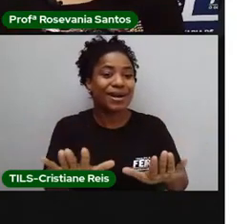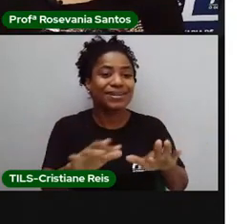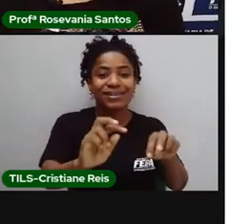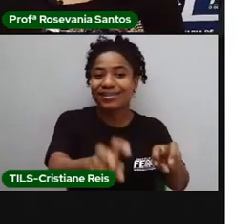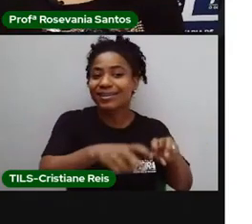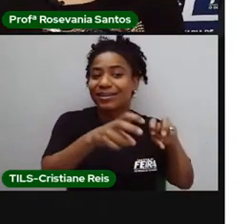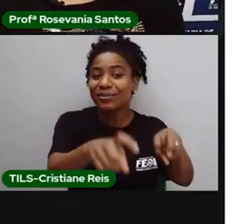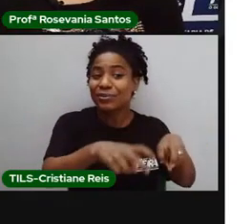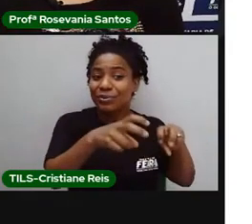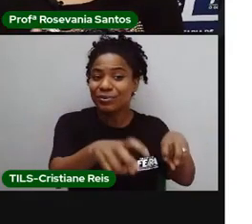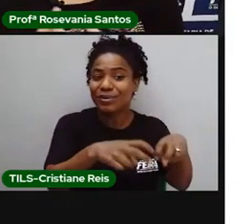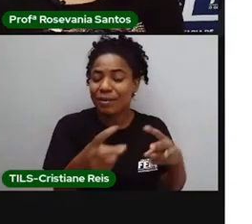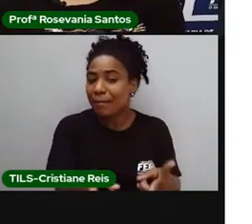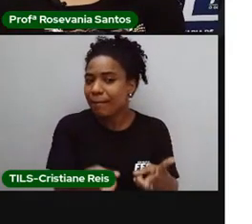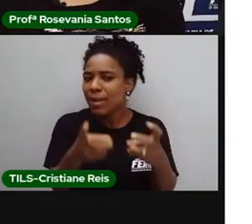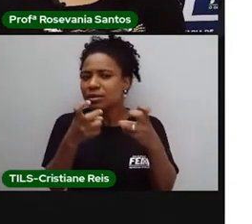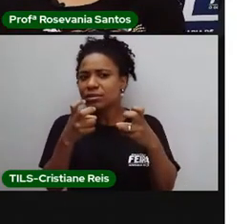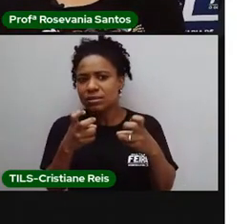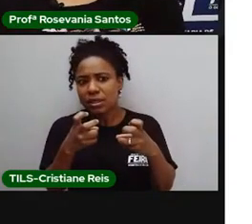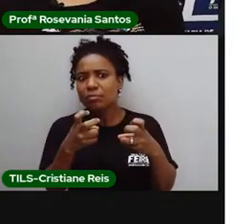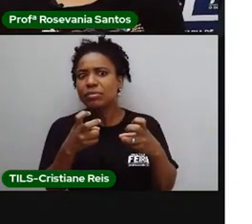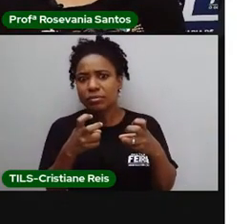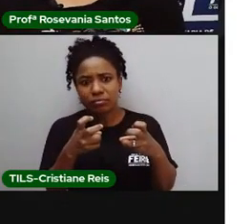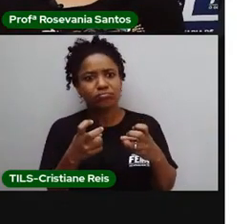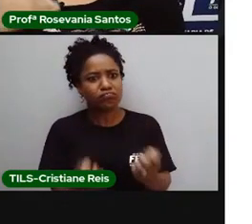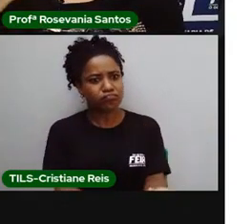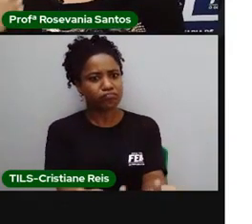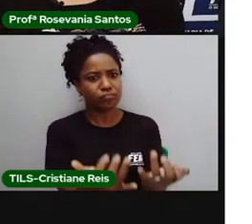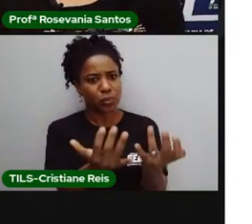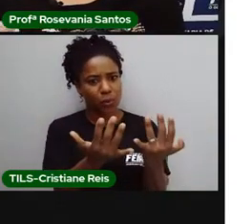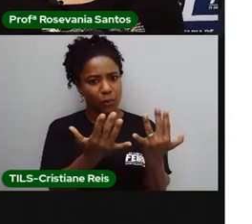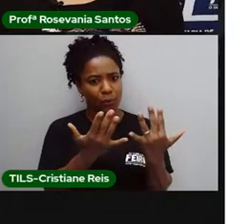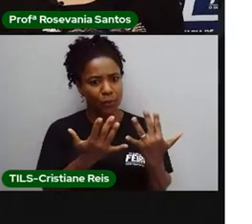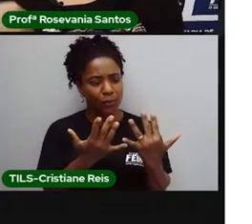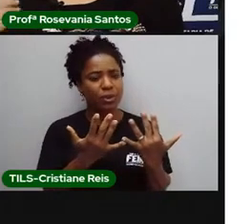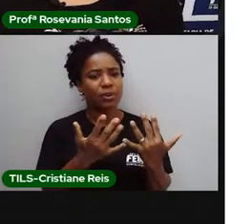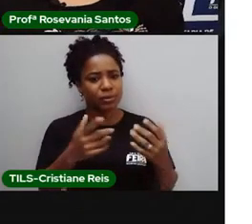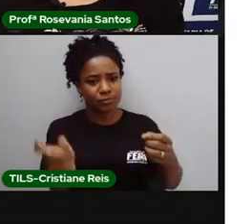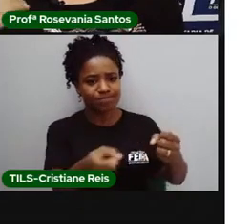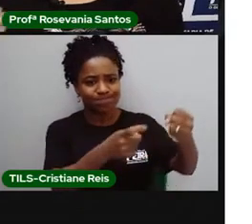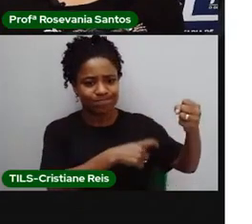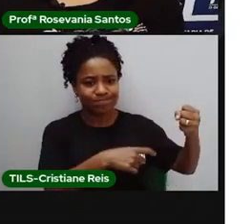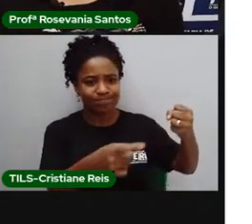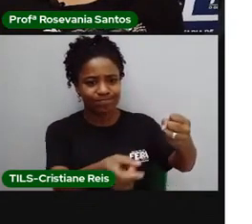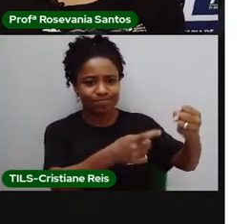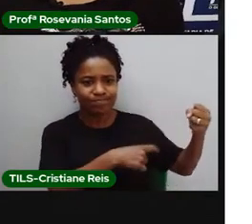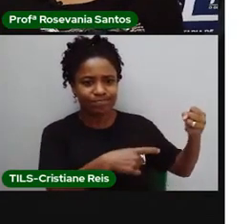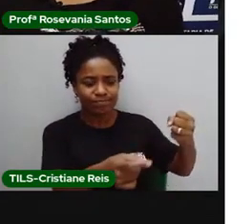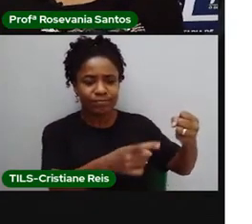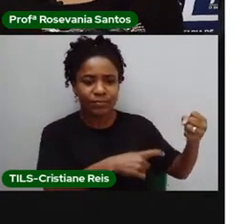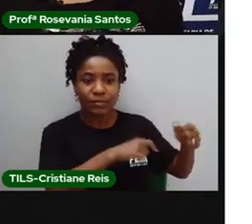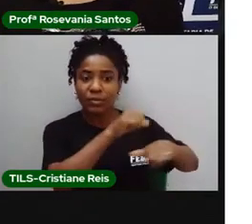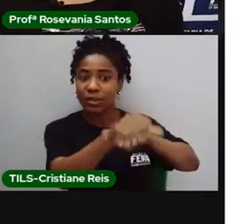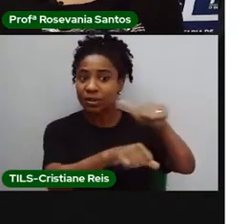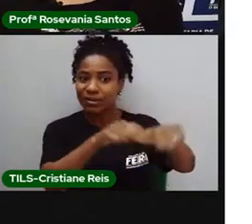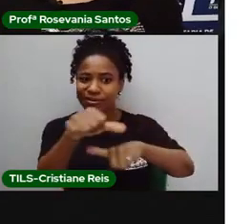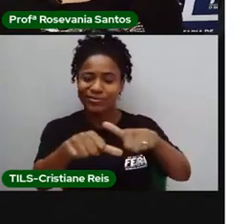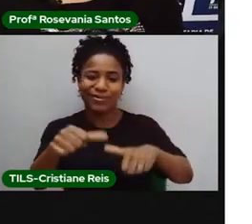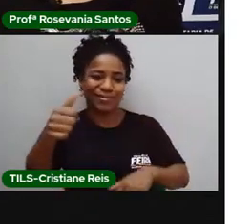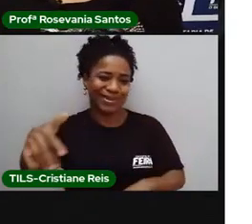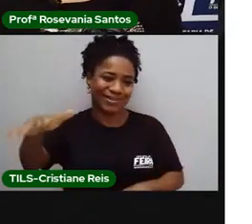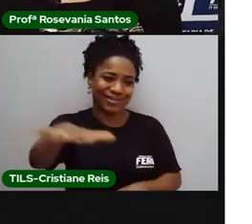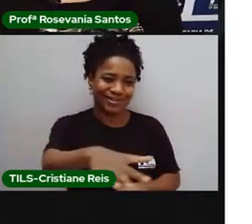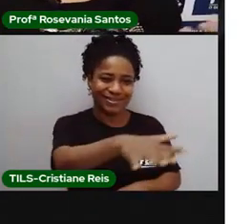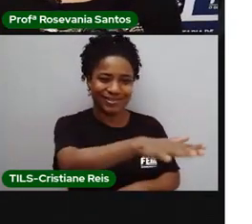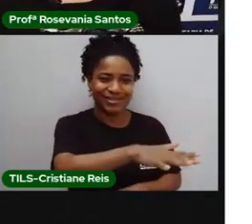de você perceber como esse trabalho da gente, da agricultura, ele interfere, ele impacta, né? Nas paisagens que a gente tem.